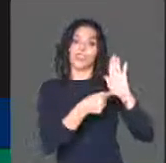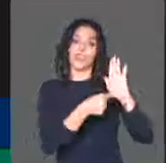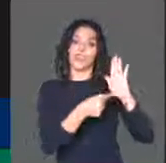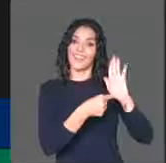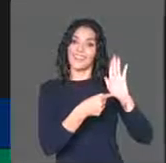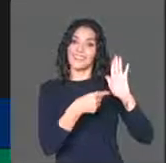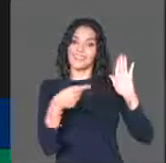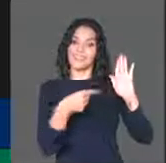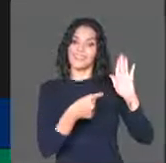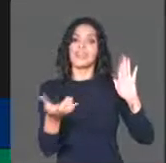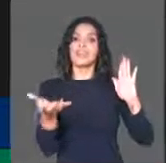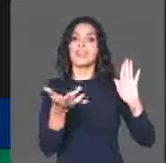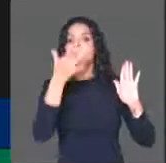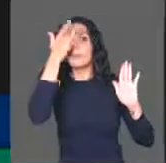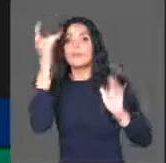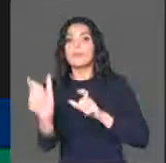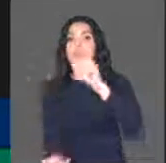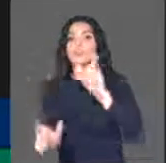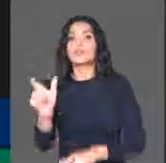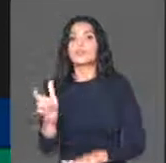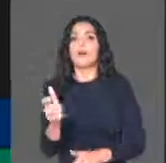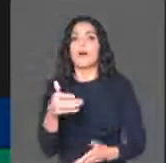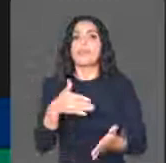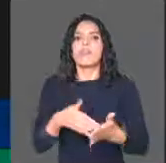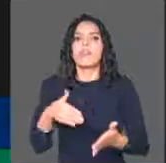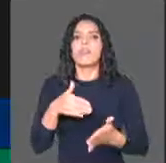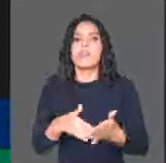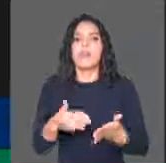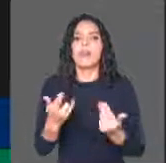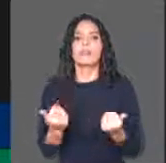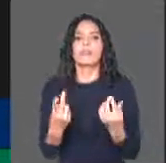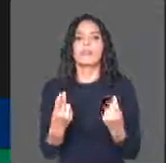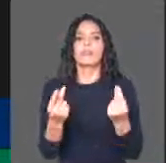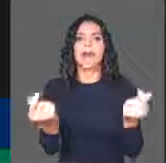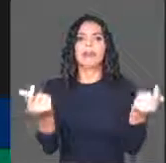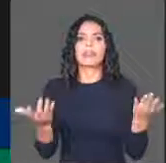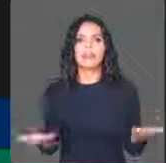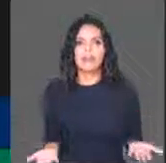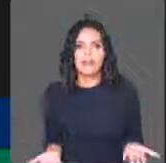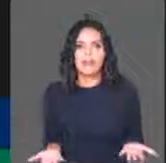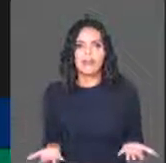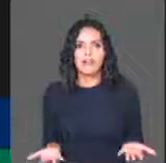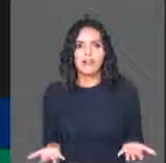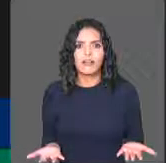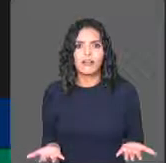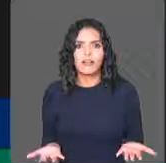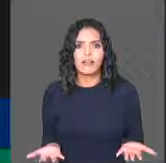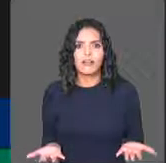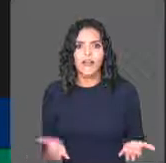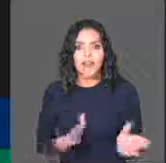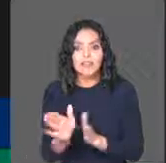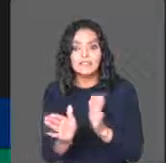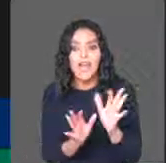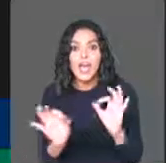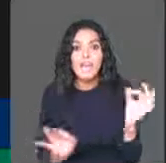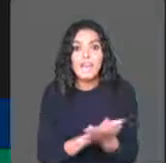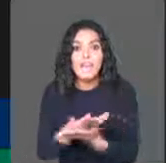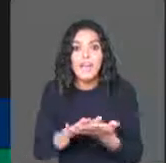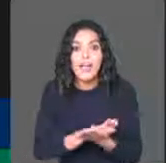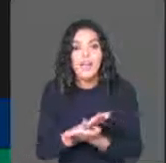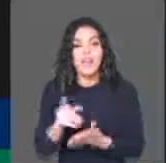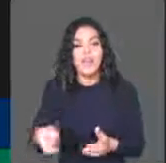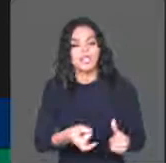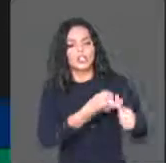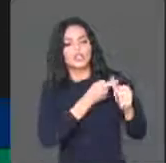querendo que as pessoas não tivessem acesso a absolutamente nada. Foi essa medida que garantia a suspensão do